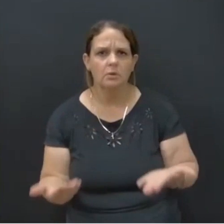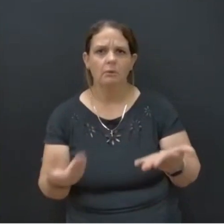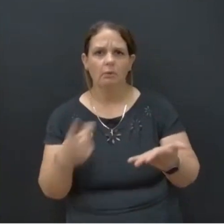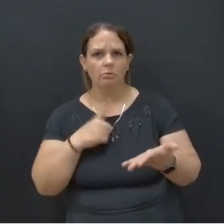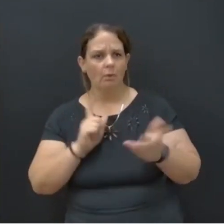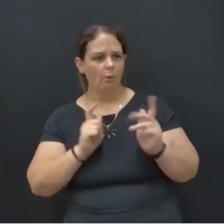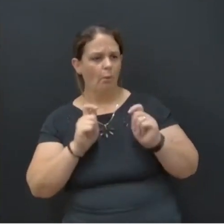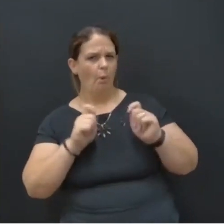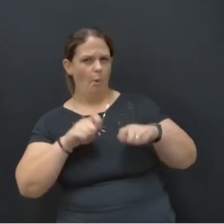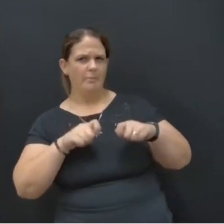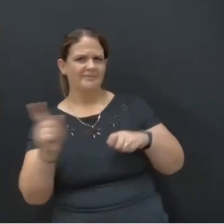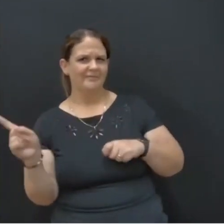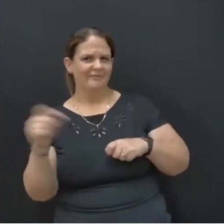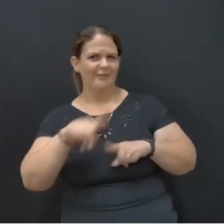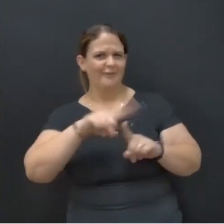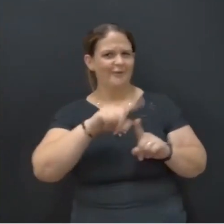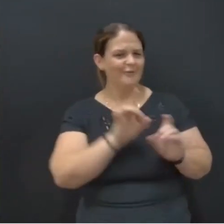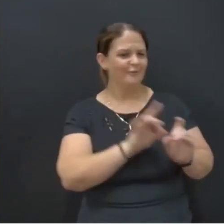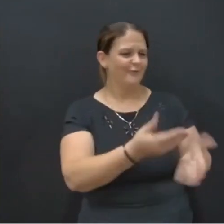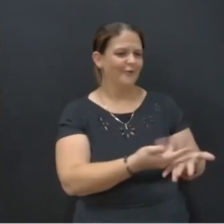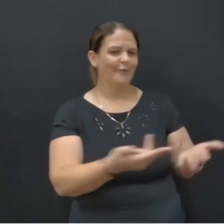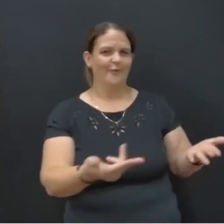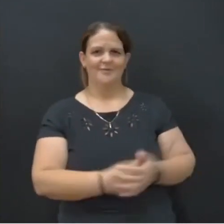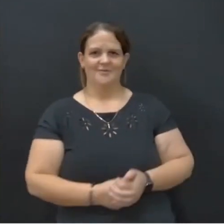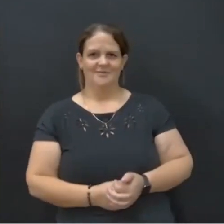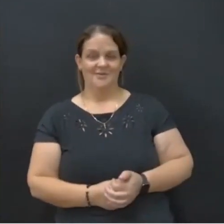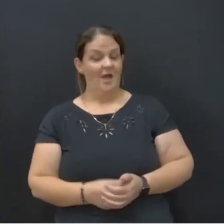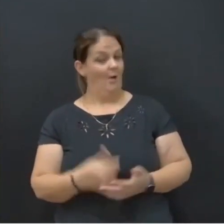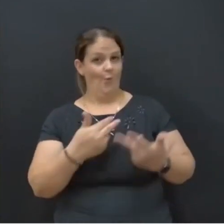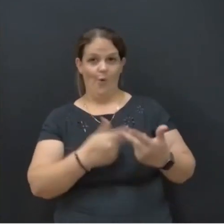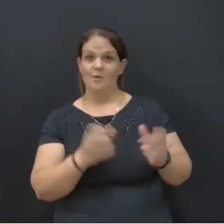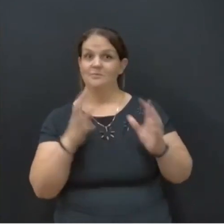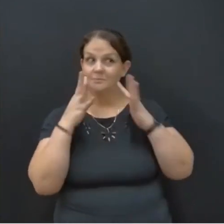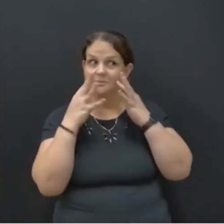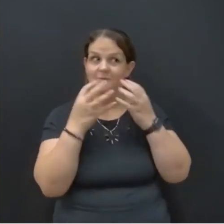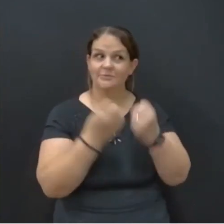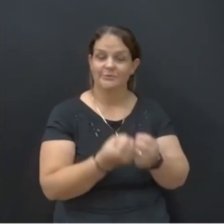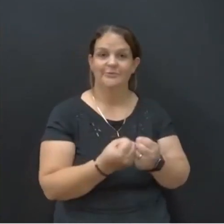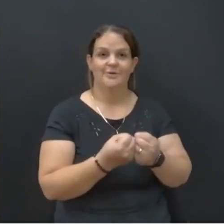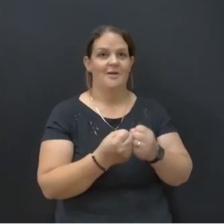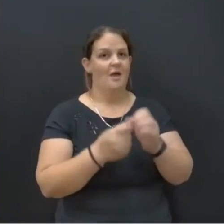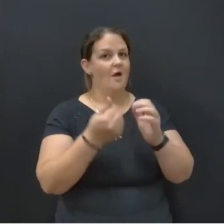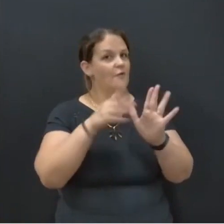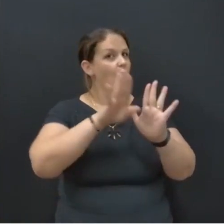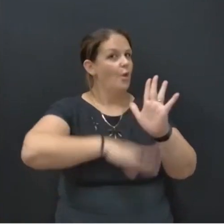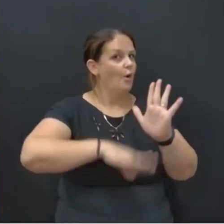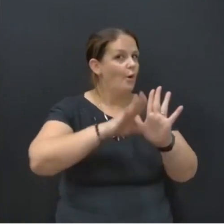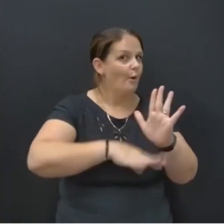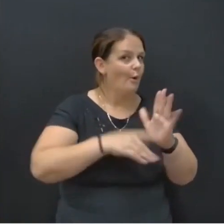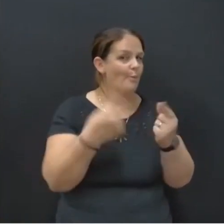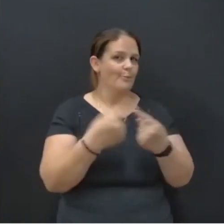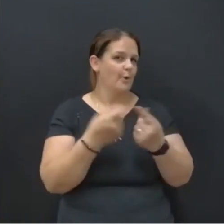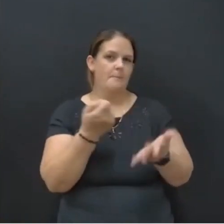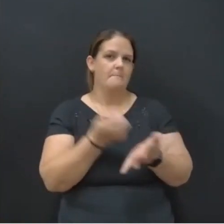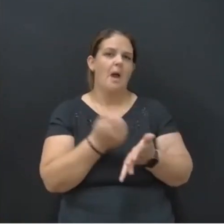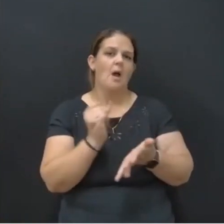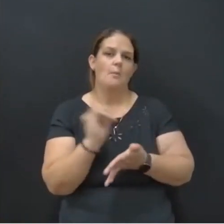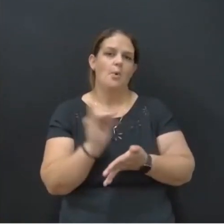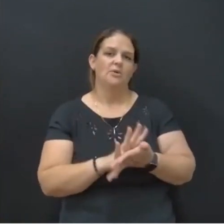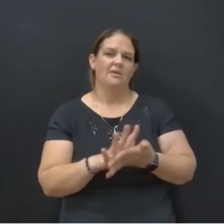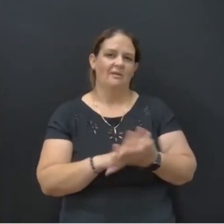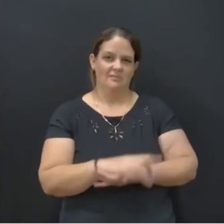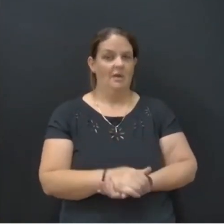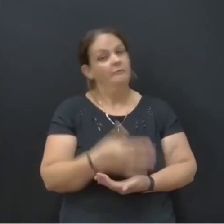compensando vir para Toledo vender essas coisas. São coisas atrativas, são coisas muito abaixo do preço normal, porque não se paga imposto.